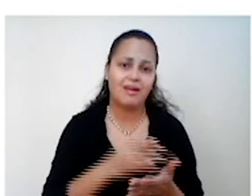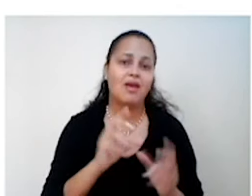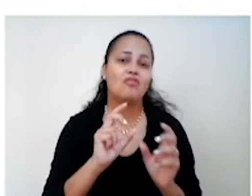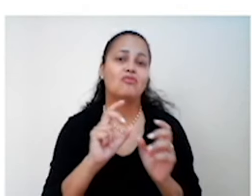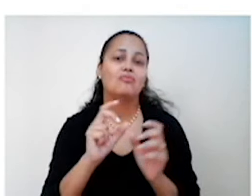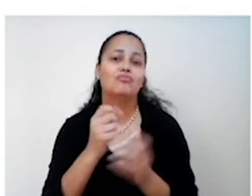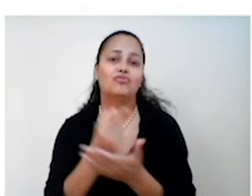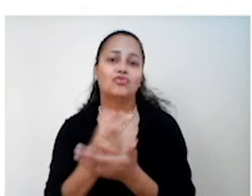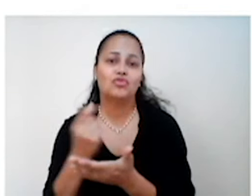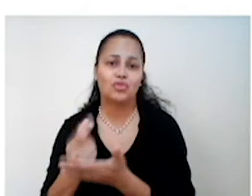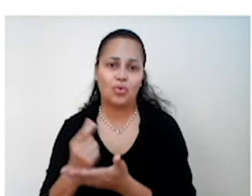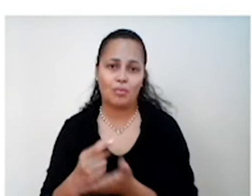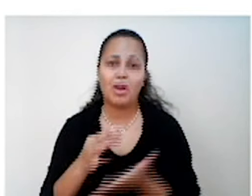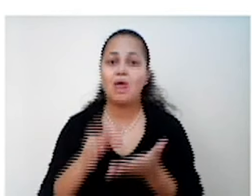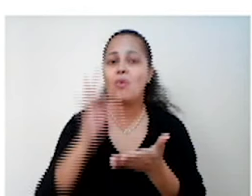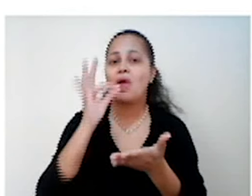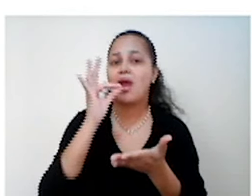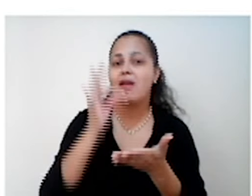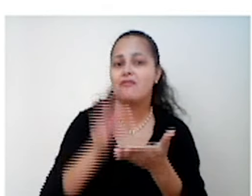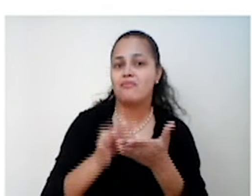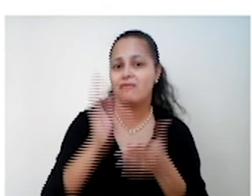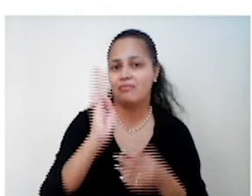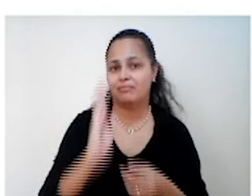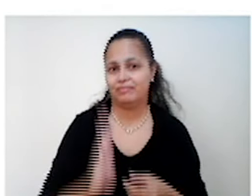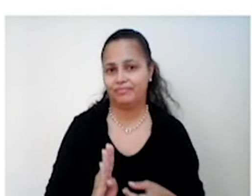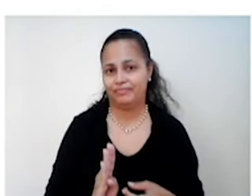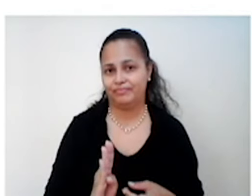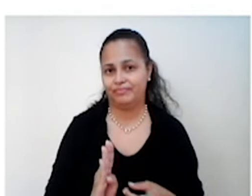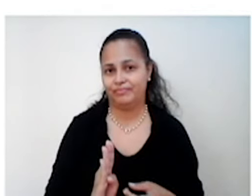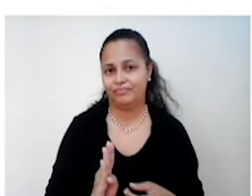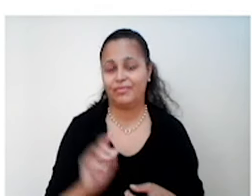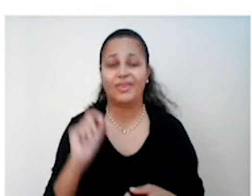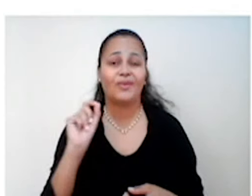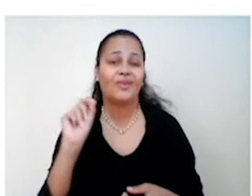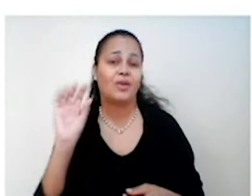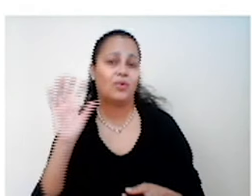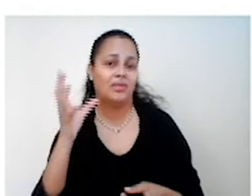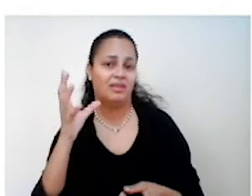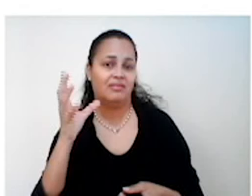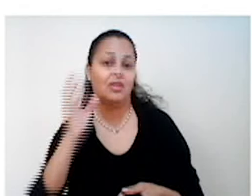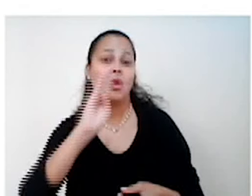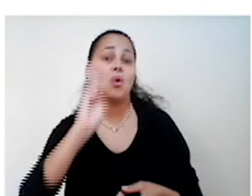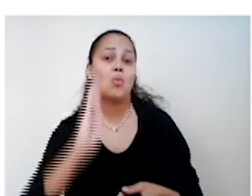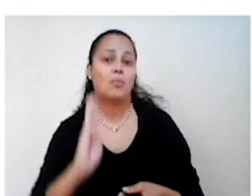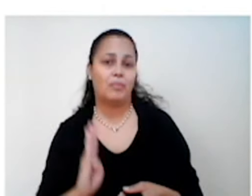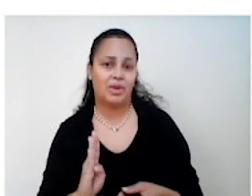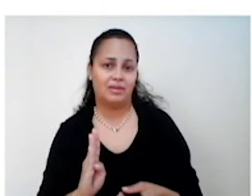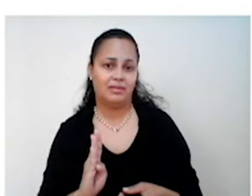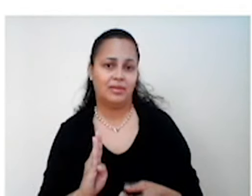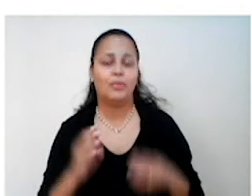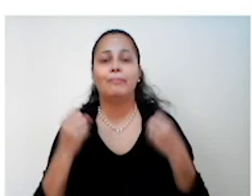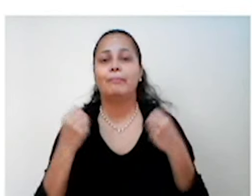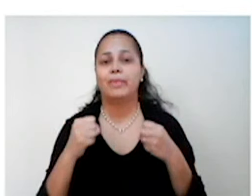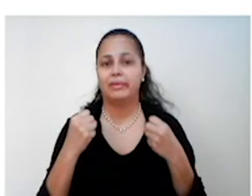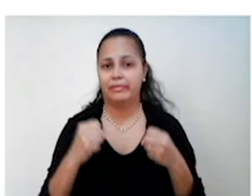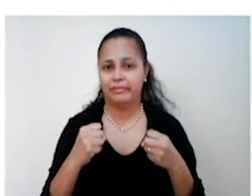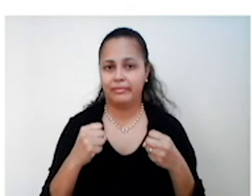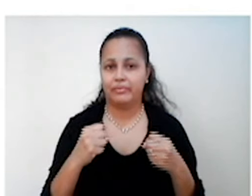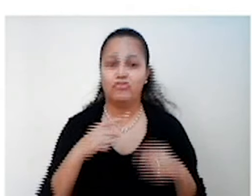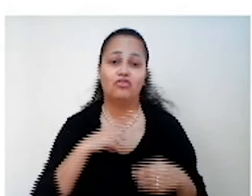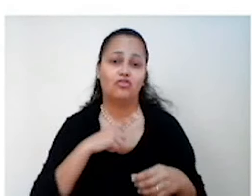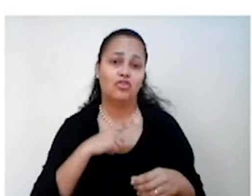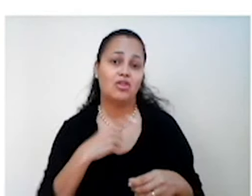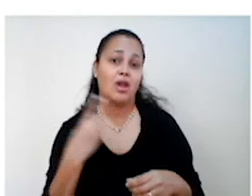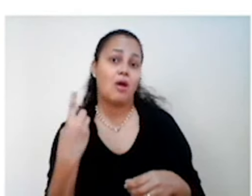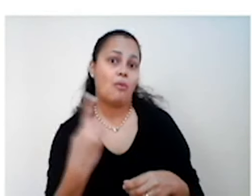brasileiro. Só que o acontece, pessoal? O Brasil dependia, basicamente, de um produto.